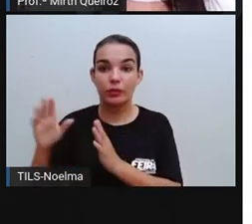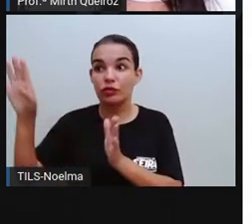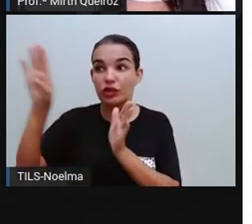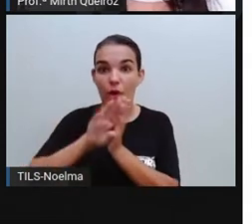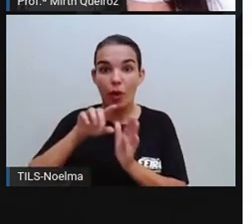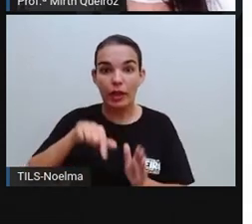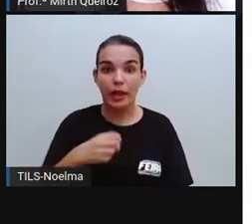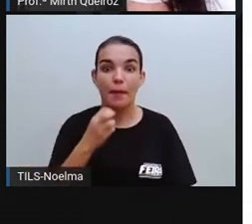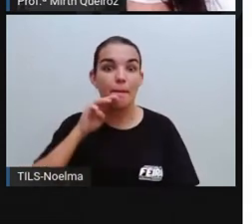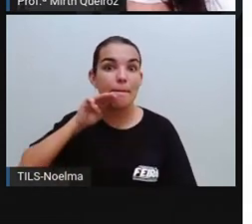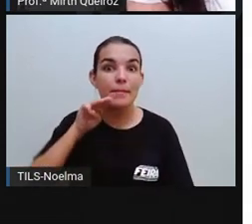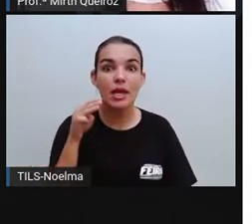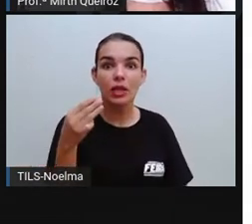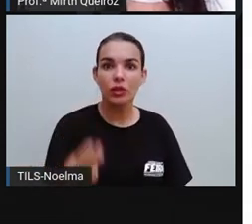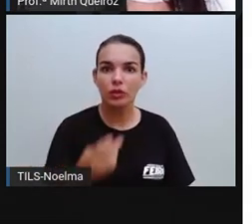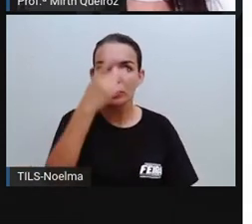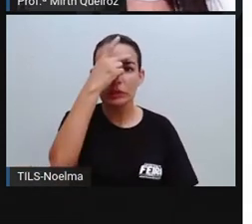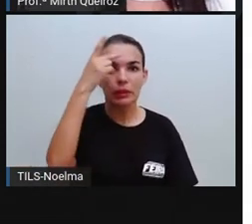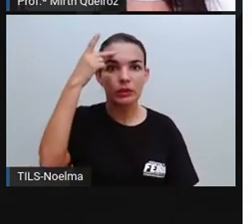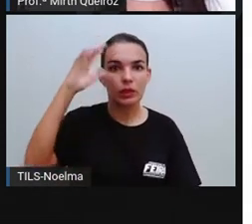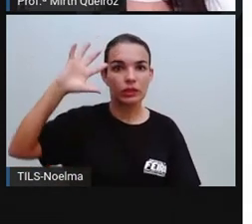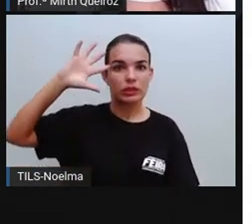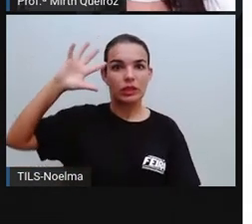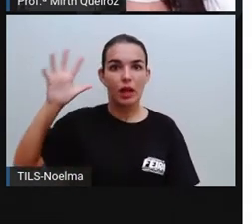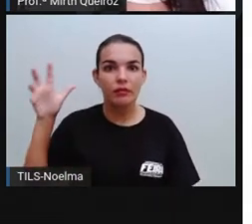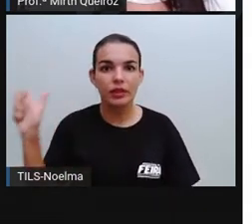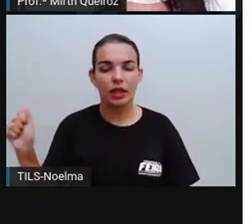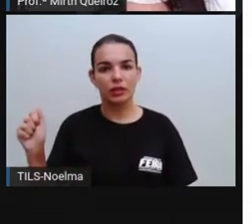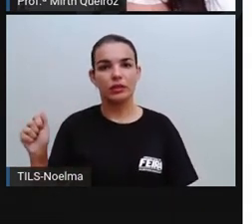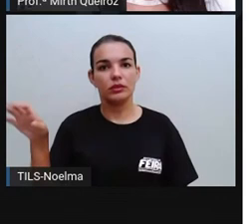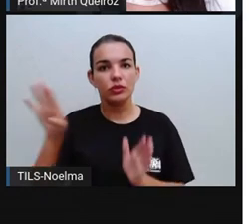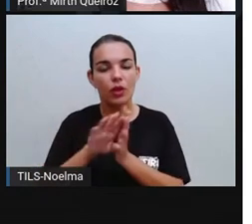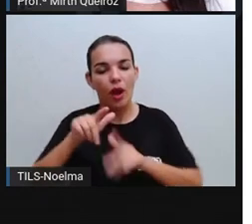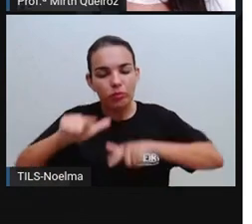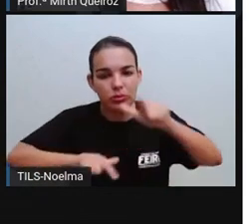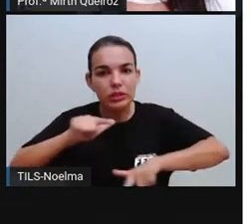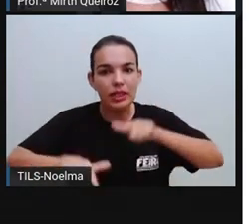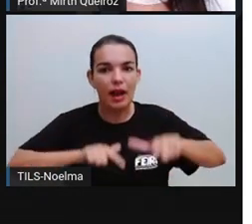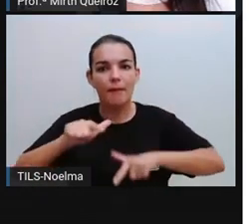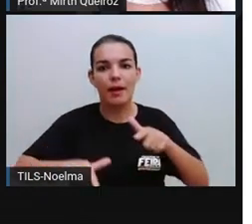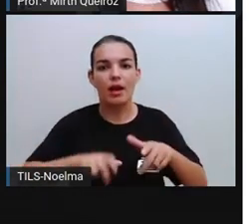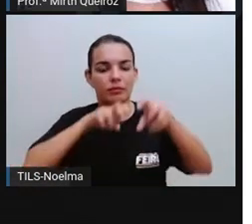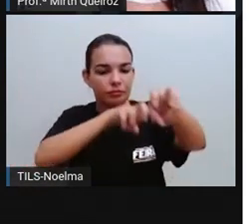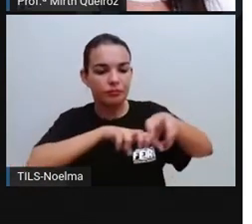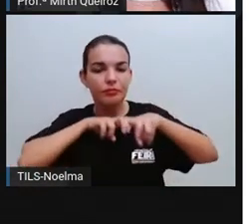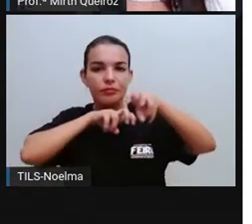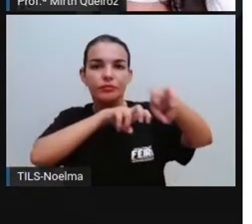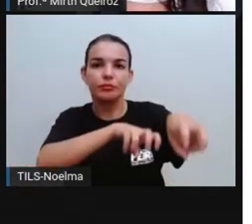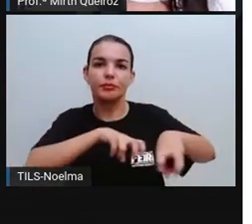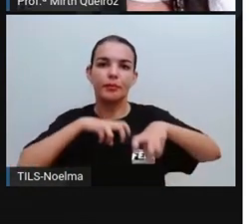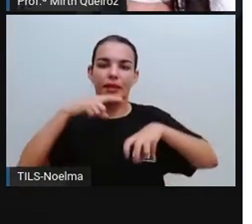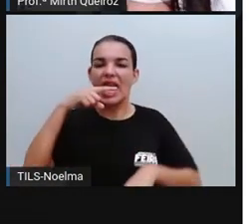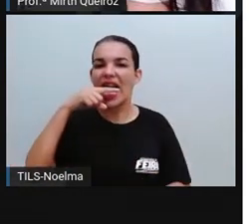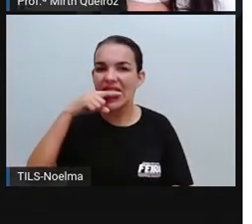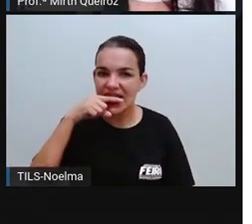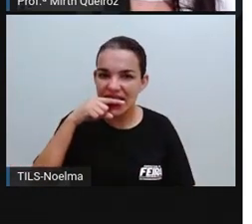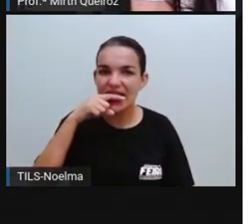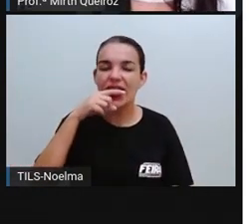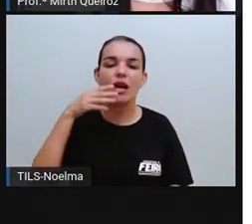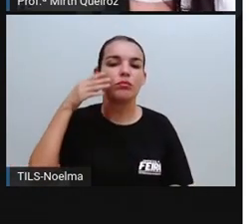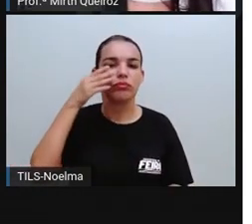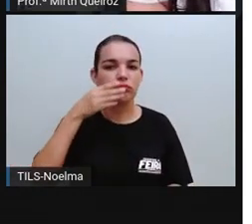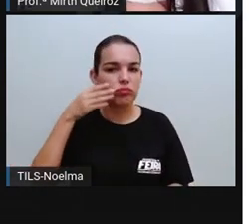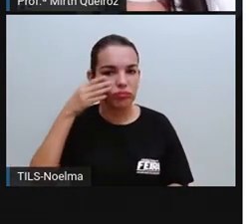Brasil milhões de negros africanos que vieram para o trabalho escravo. Os escravos, eles trabalhavam